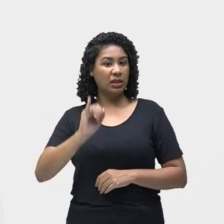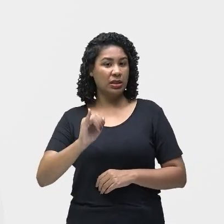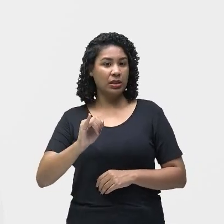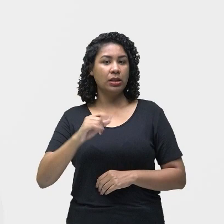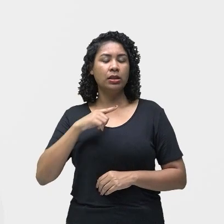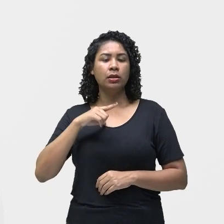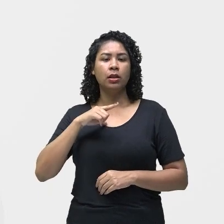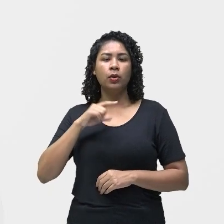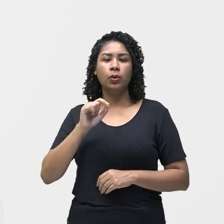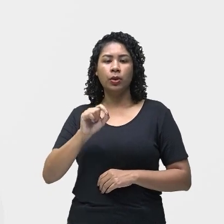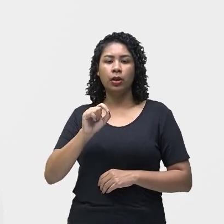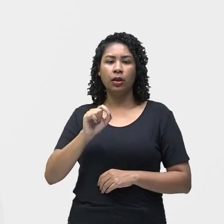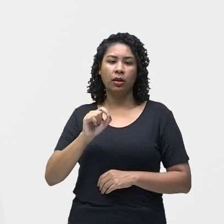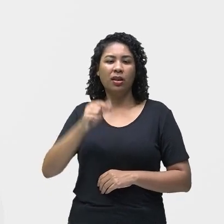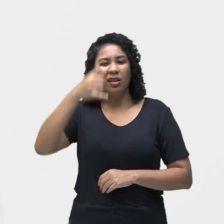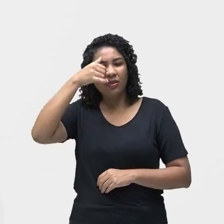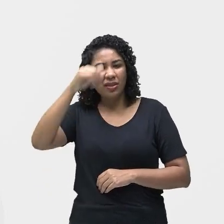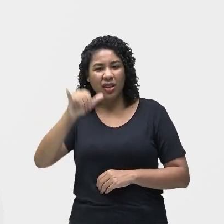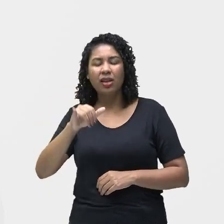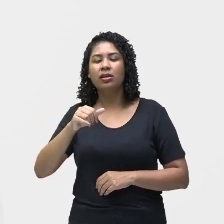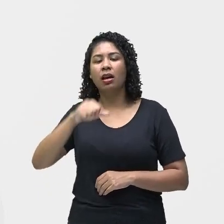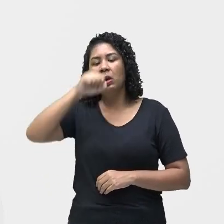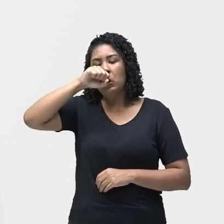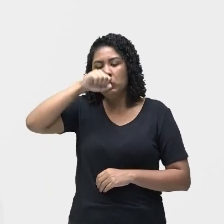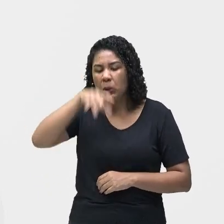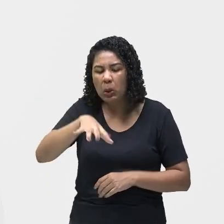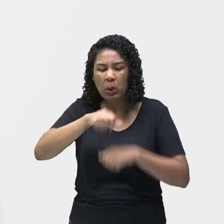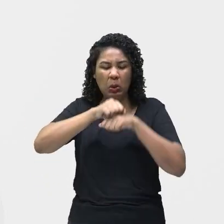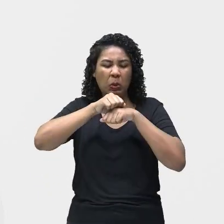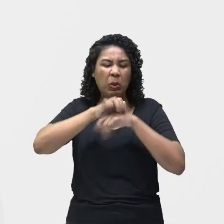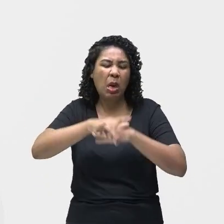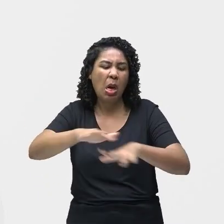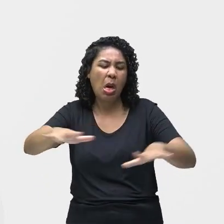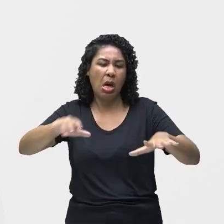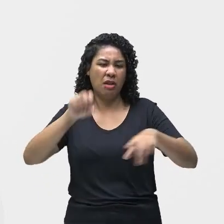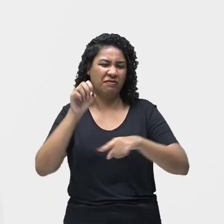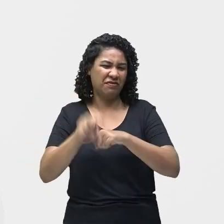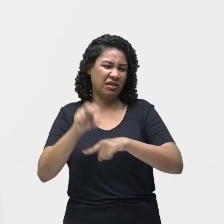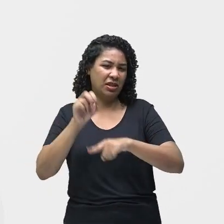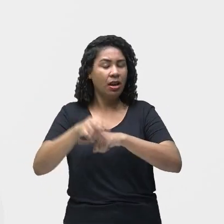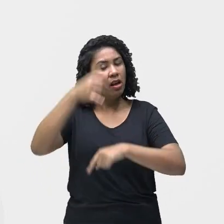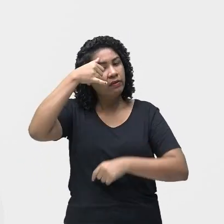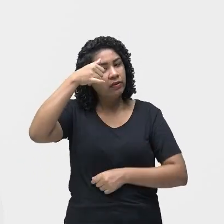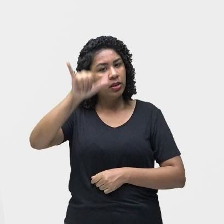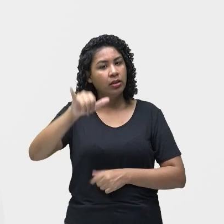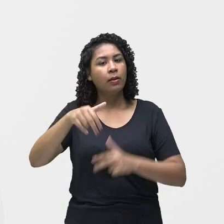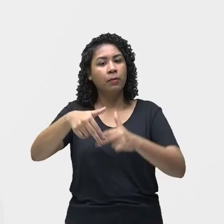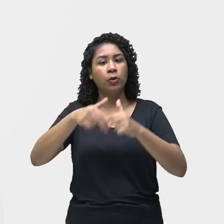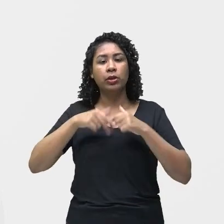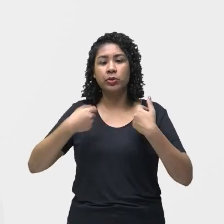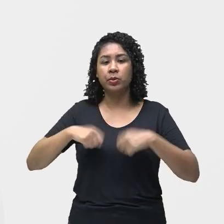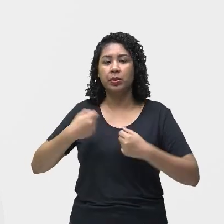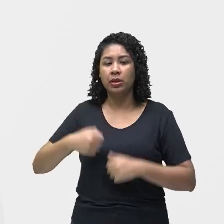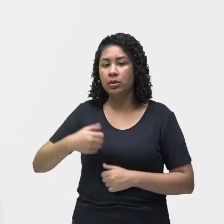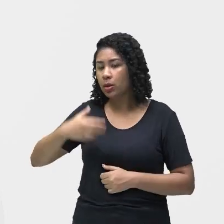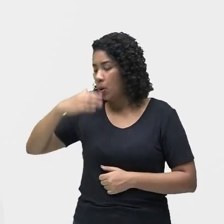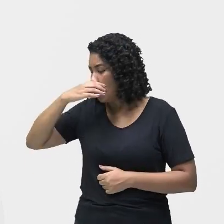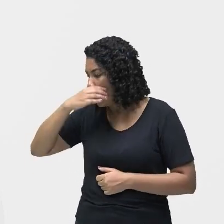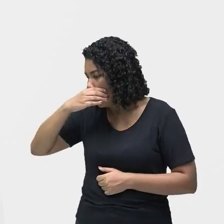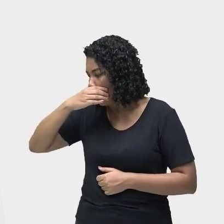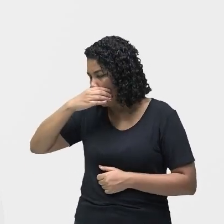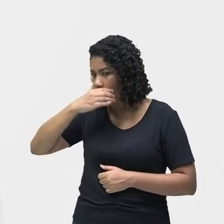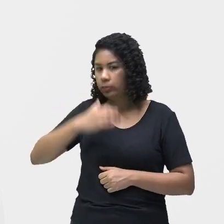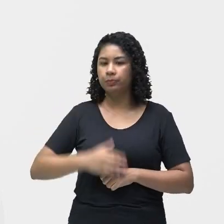em cima de móveis, de cama, de mesa. Então, o ideal é cobrir a boca e o nariz ao espirrar.